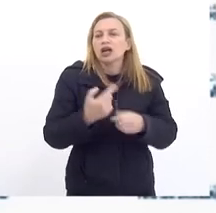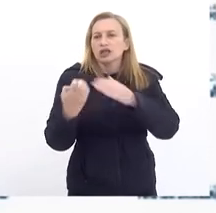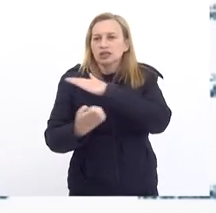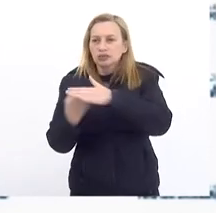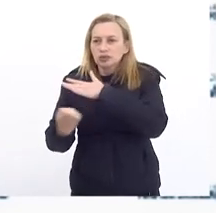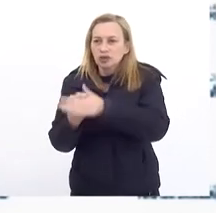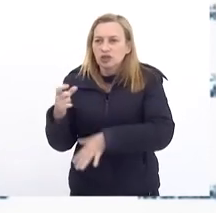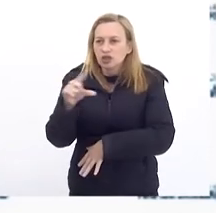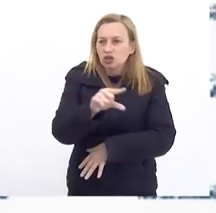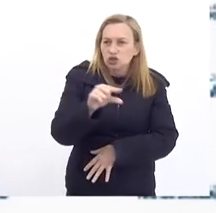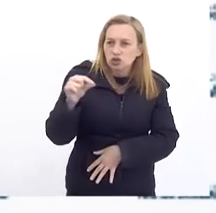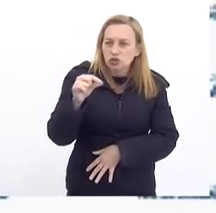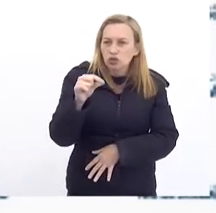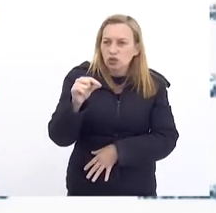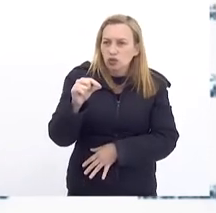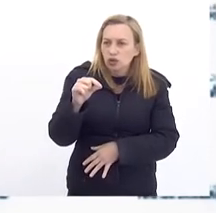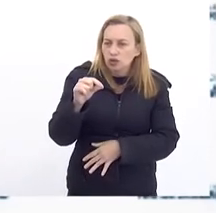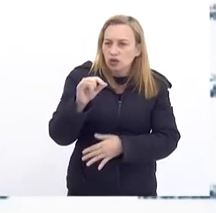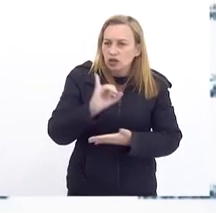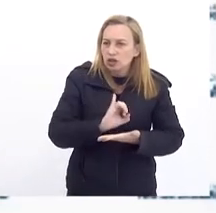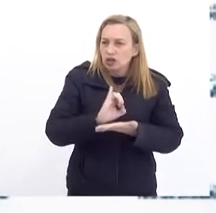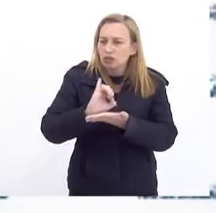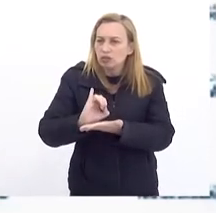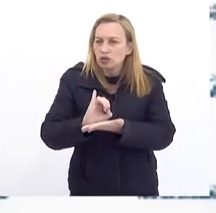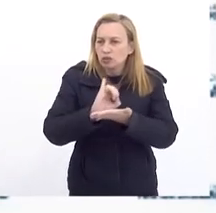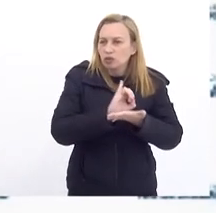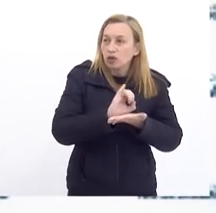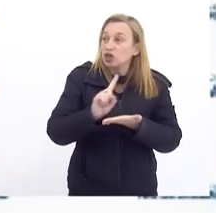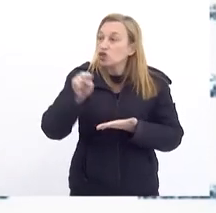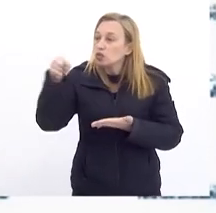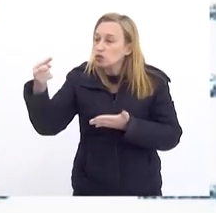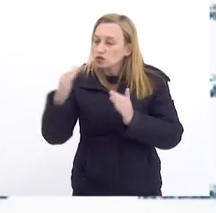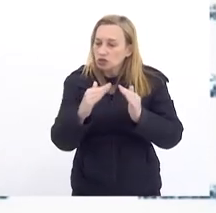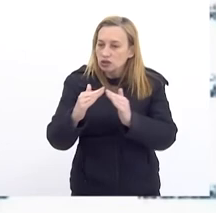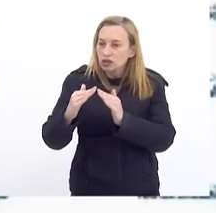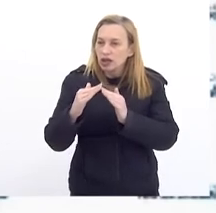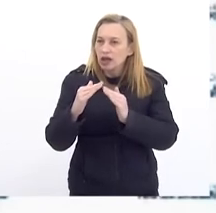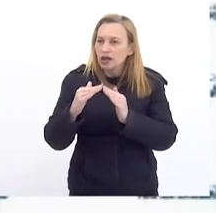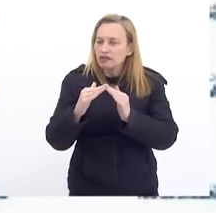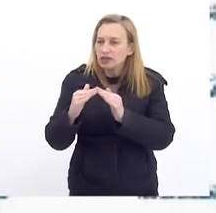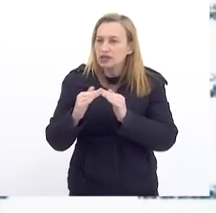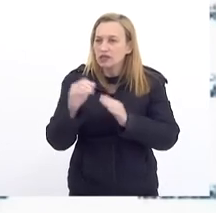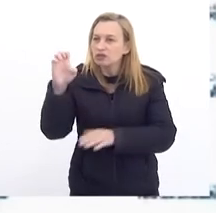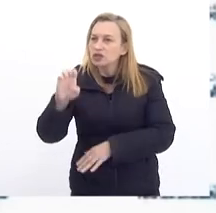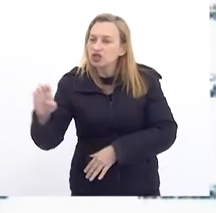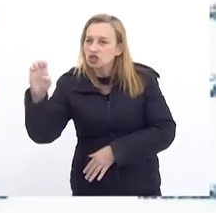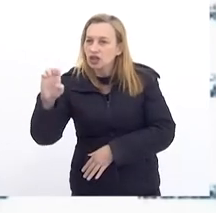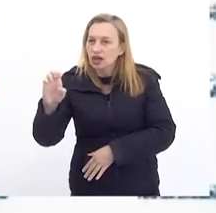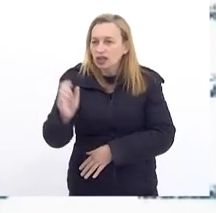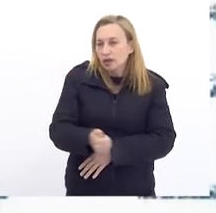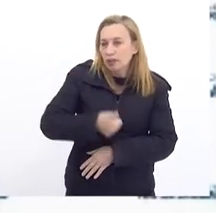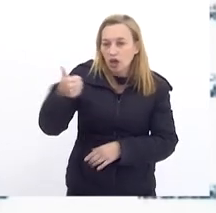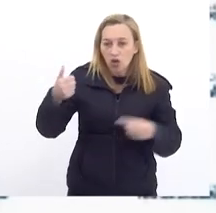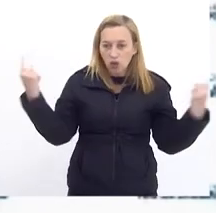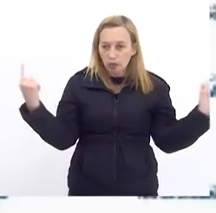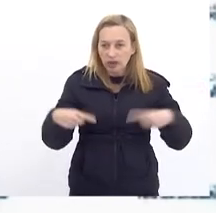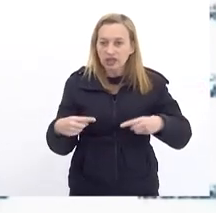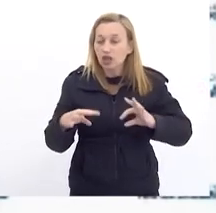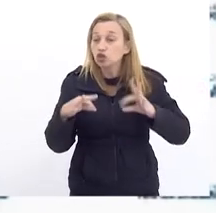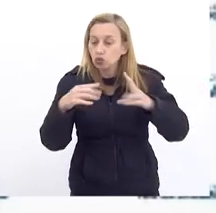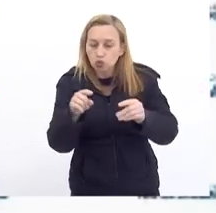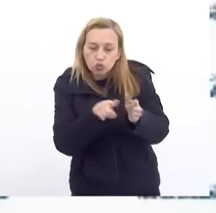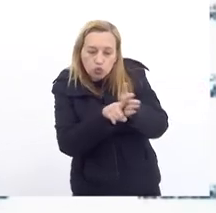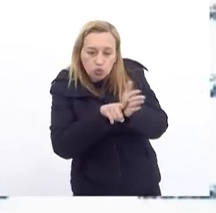Preferem importar Dos outros estados Mais vizinhos O que acabaria Tendo uma vantagem Competitiva Tudo isso está Sendo